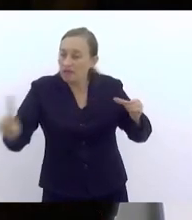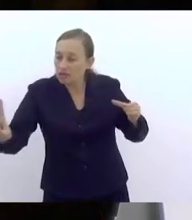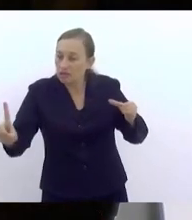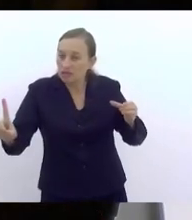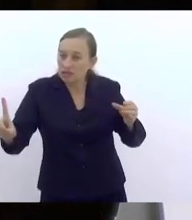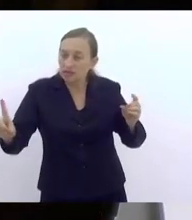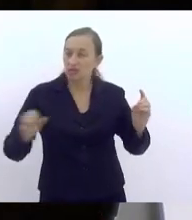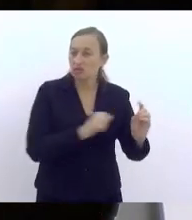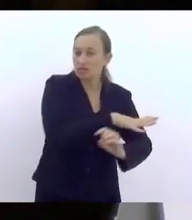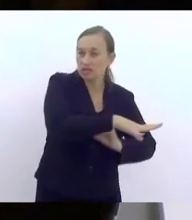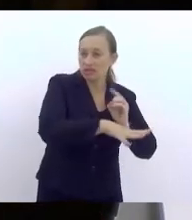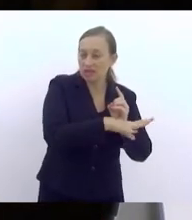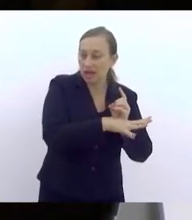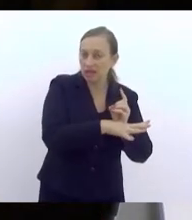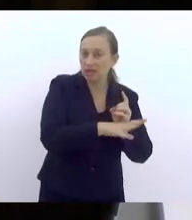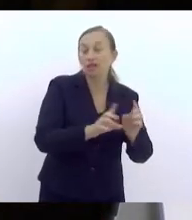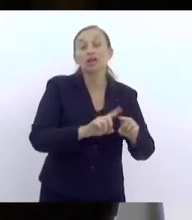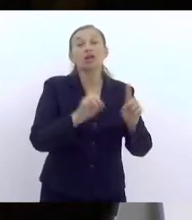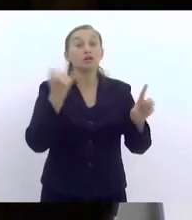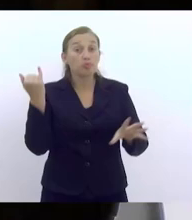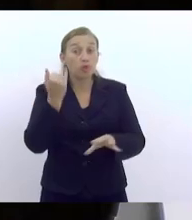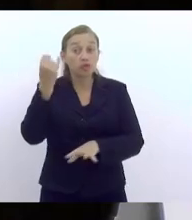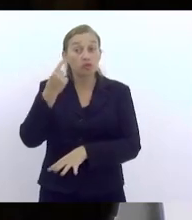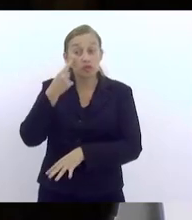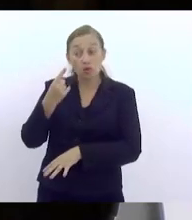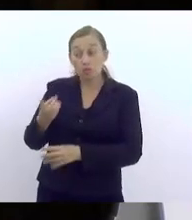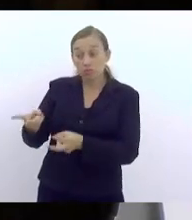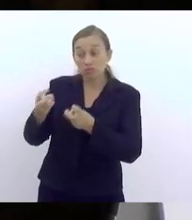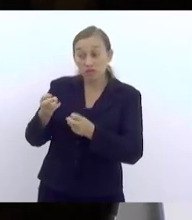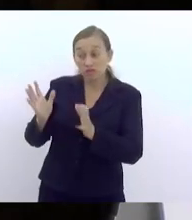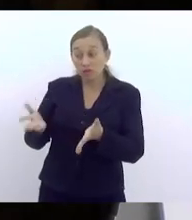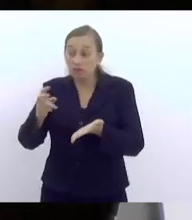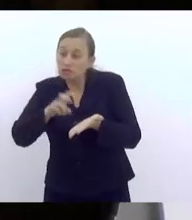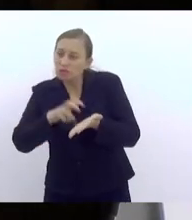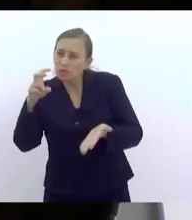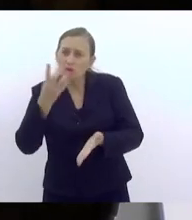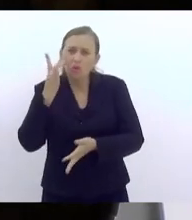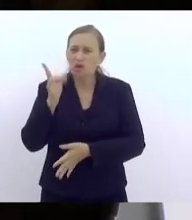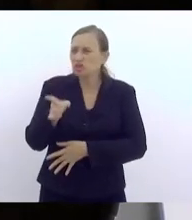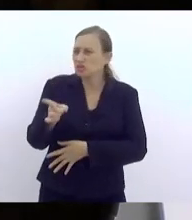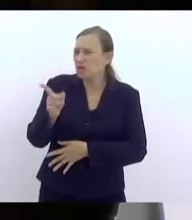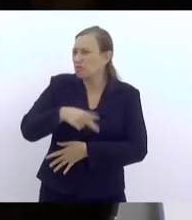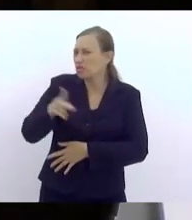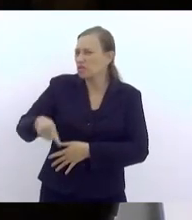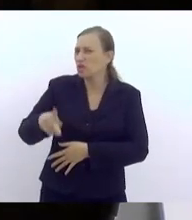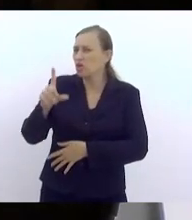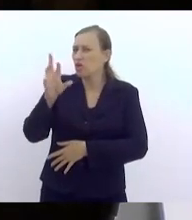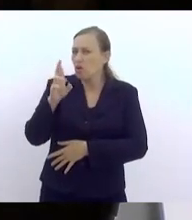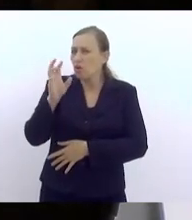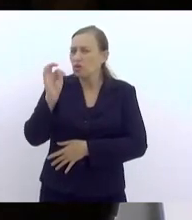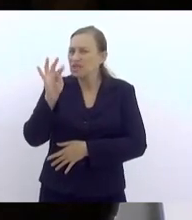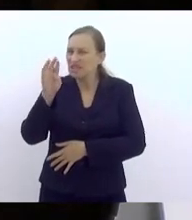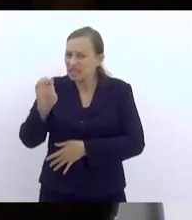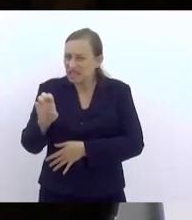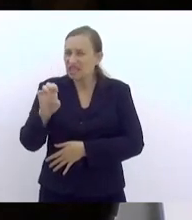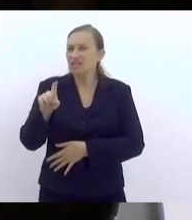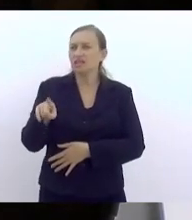Estado. Uma coisa importante que eu ouvi aqui pela manhã, acho que foi até a professora Rosiane que falou,